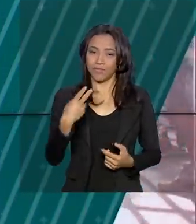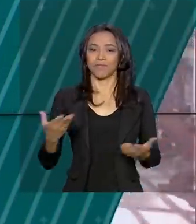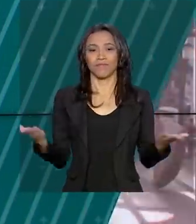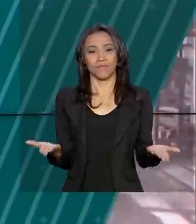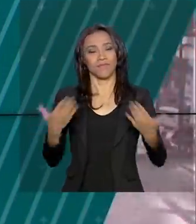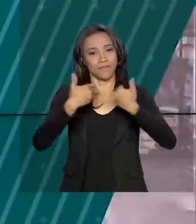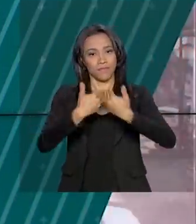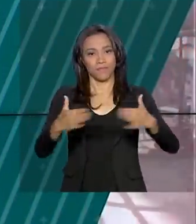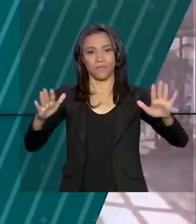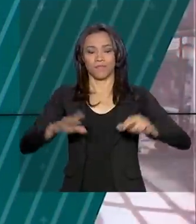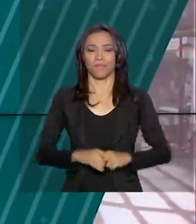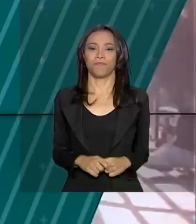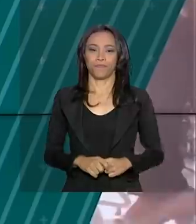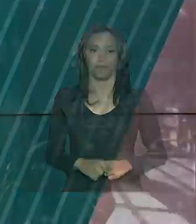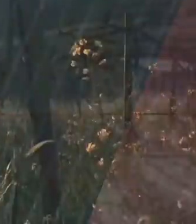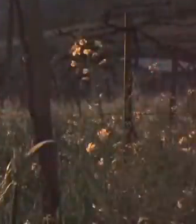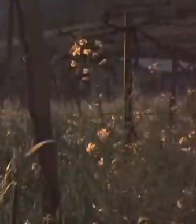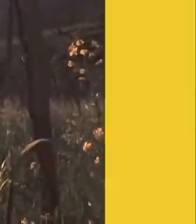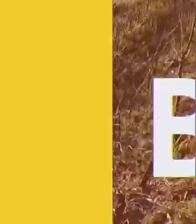Brasil em Dia já está no ar.